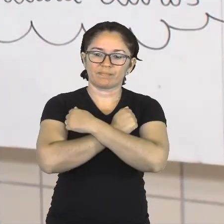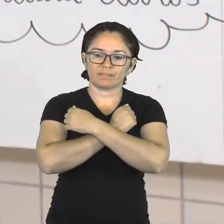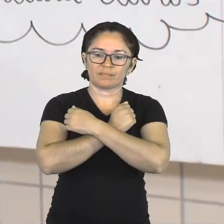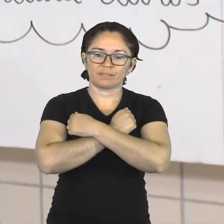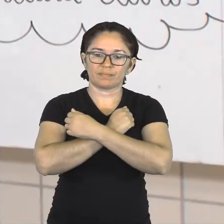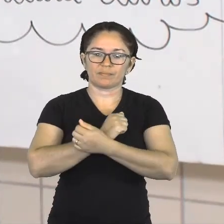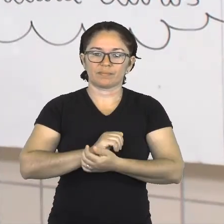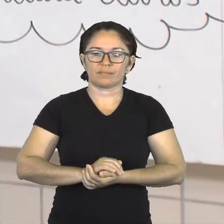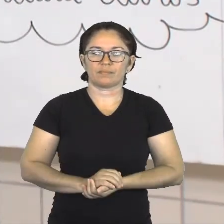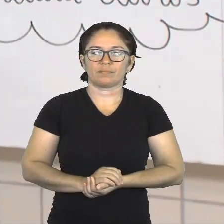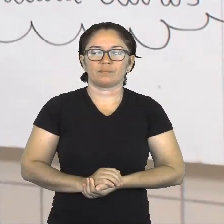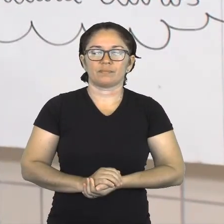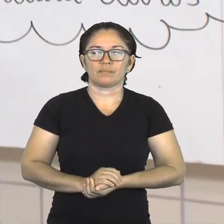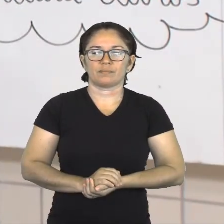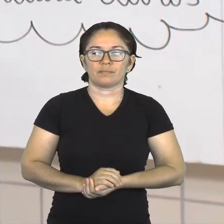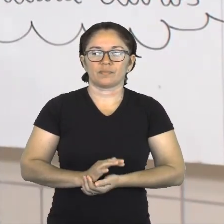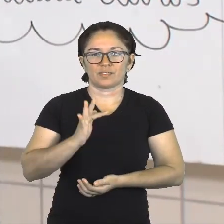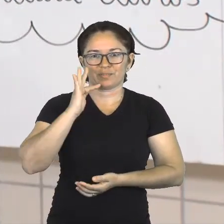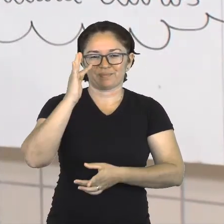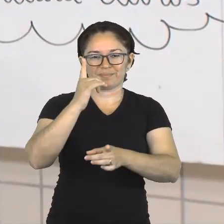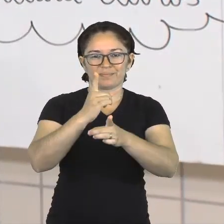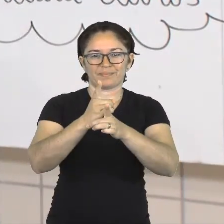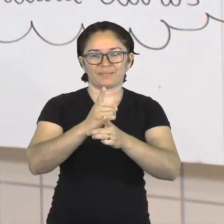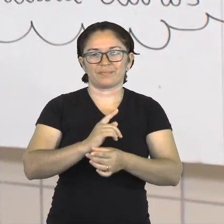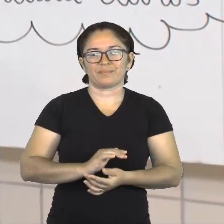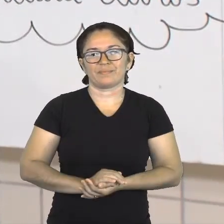e até breve.